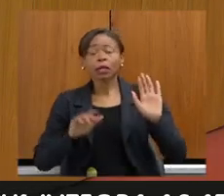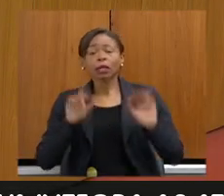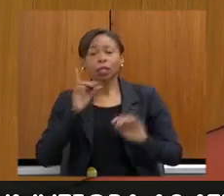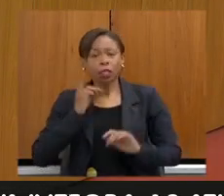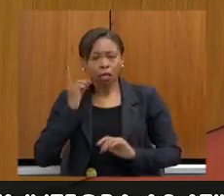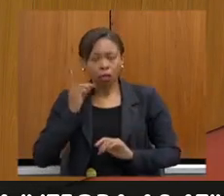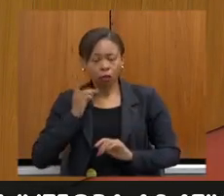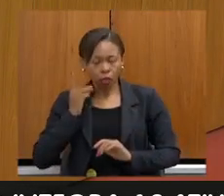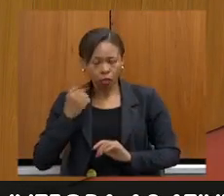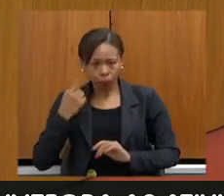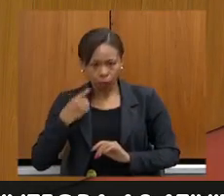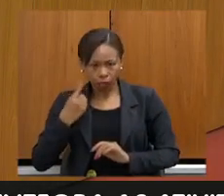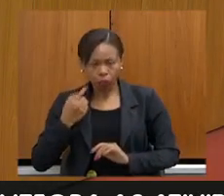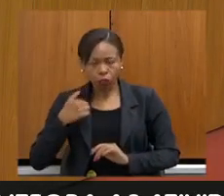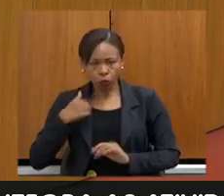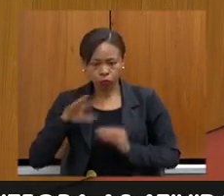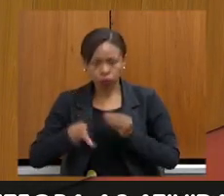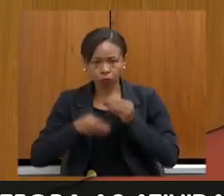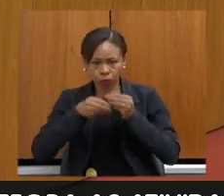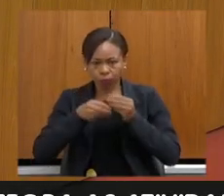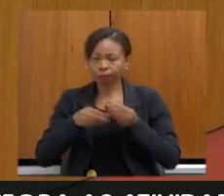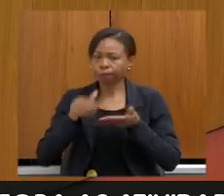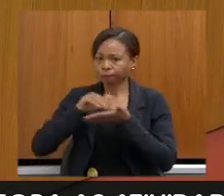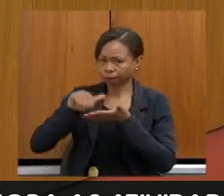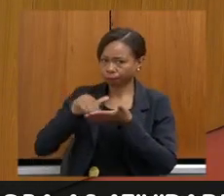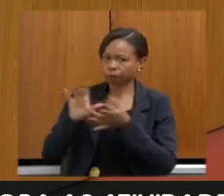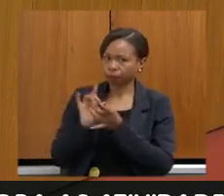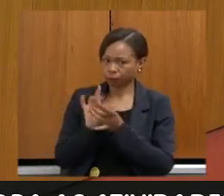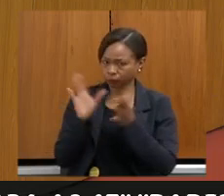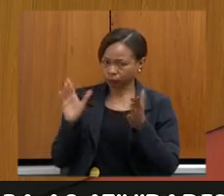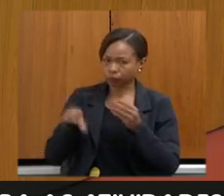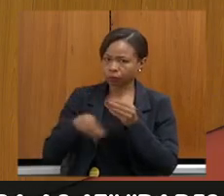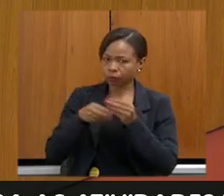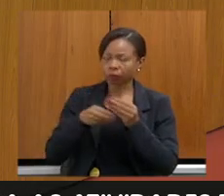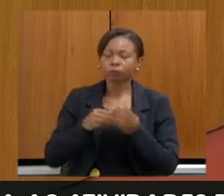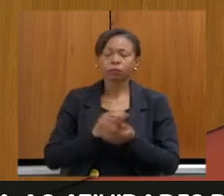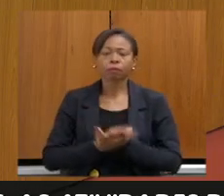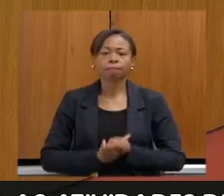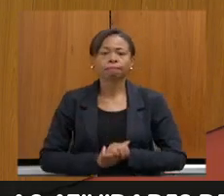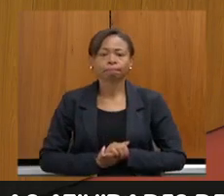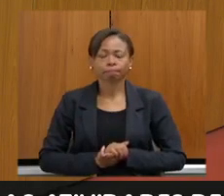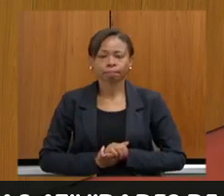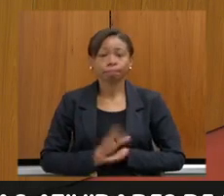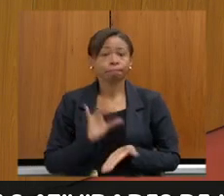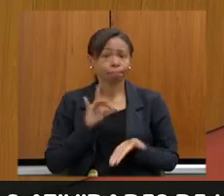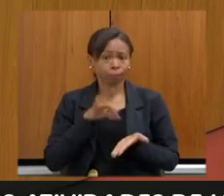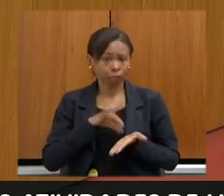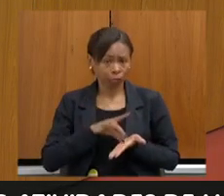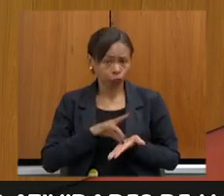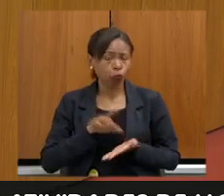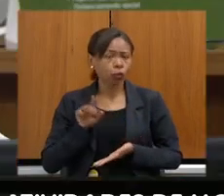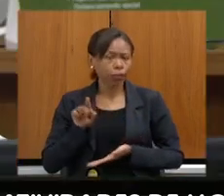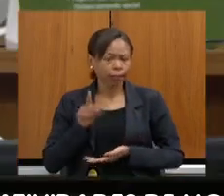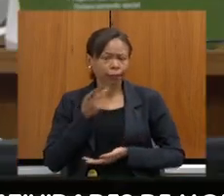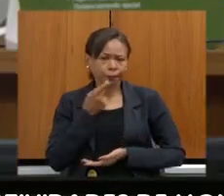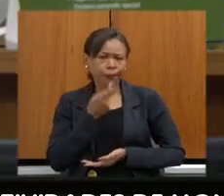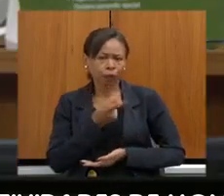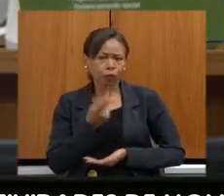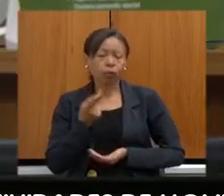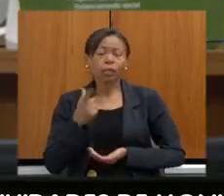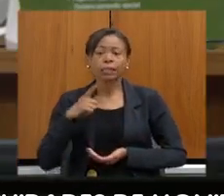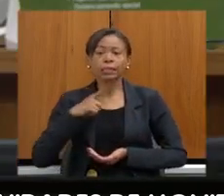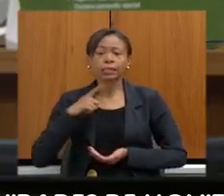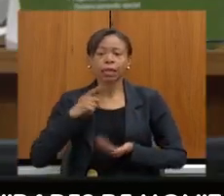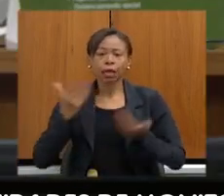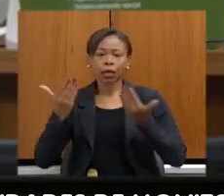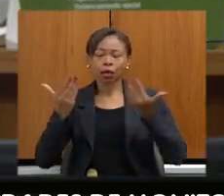complementar? Com a palavra secretária para a complementação. Então, de fato, como o Alexandre mencionou, há uma comparação das imagens